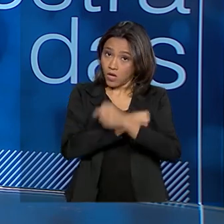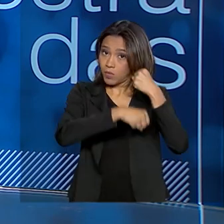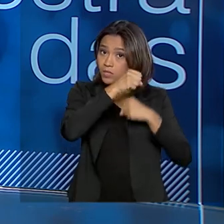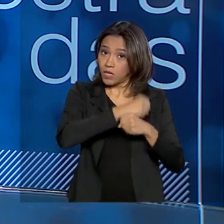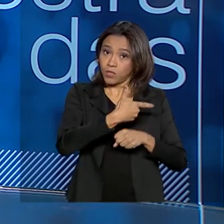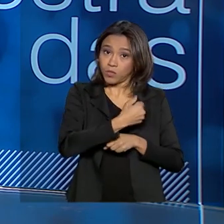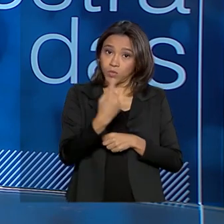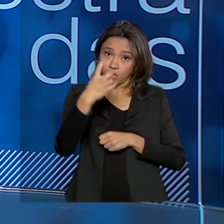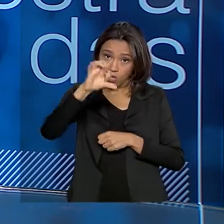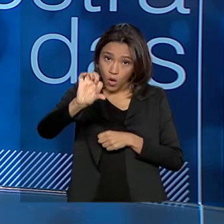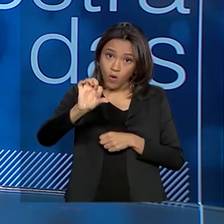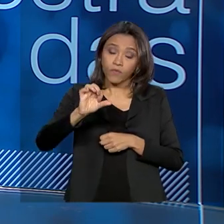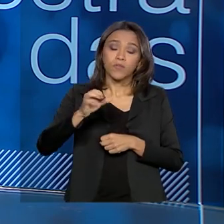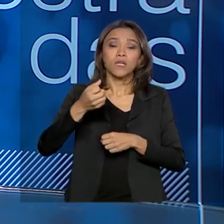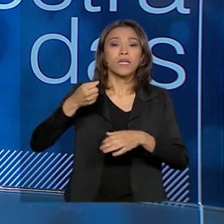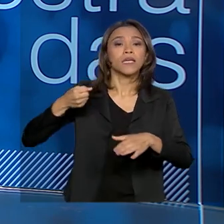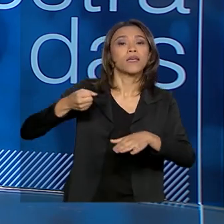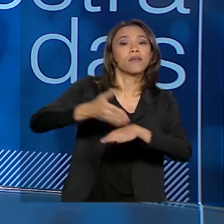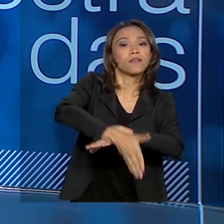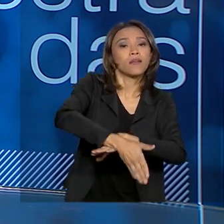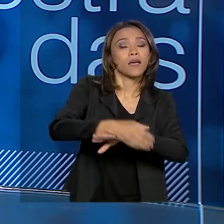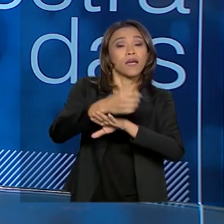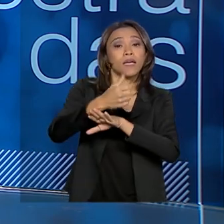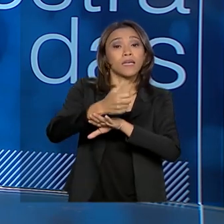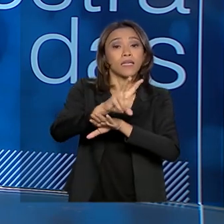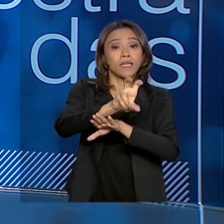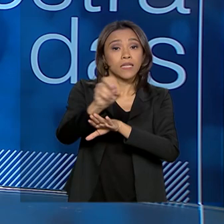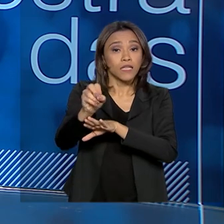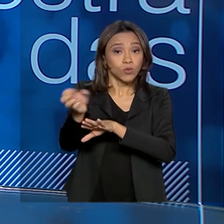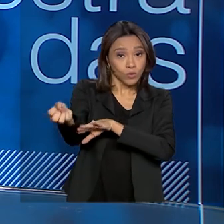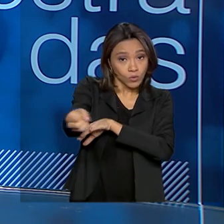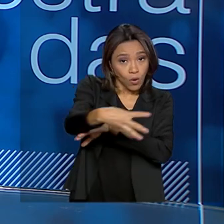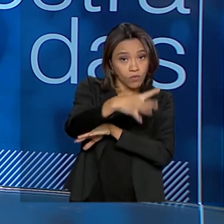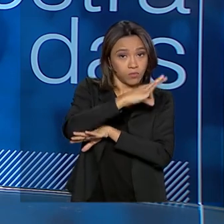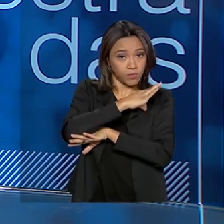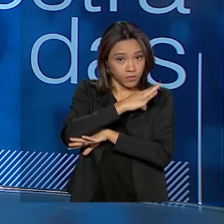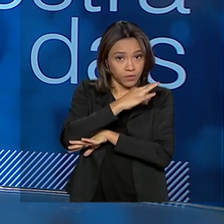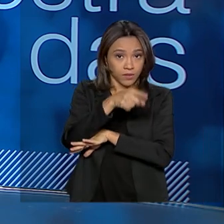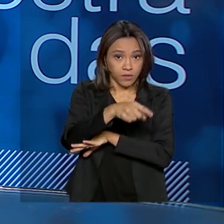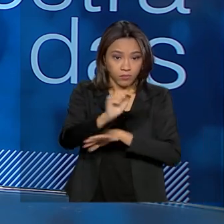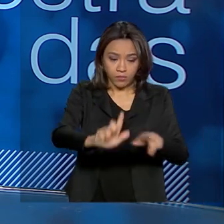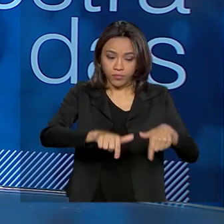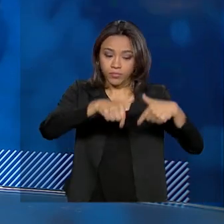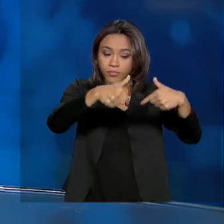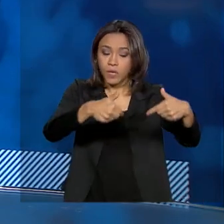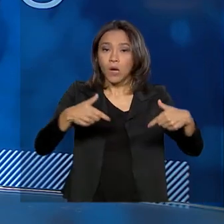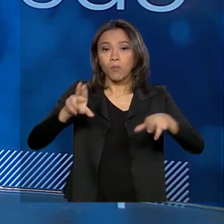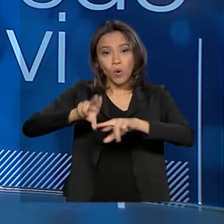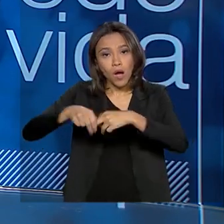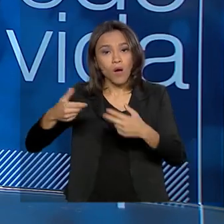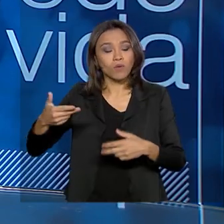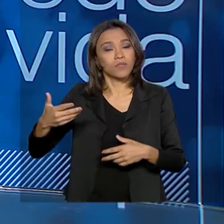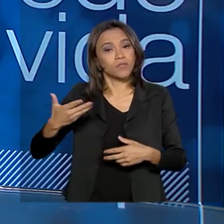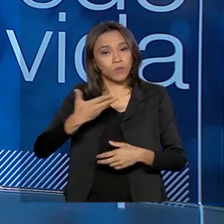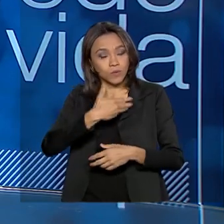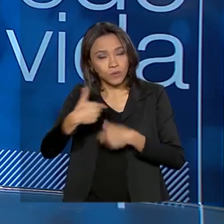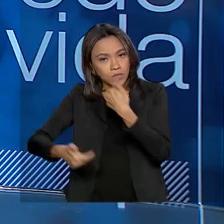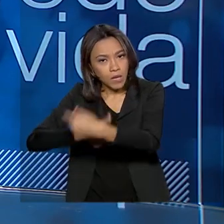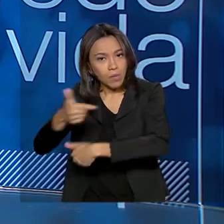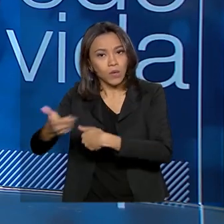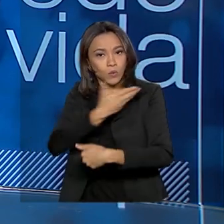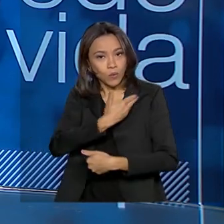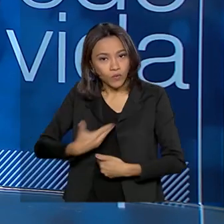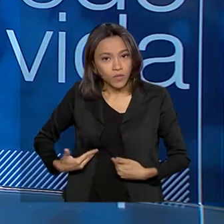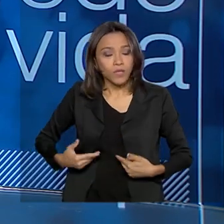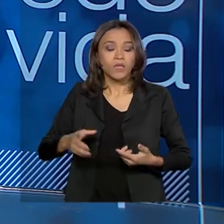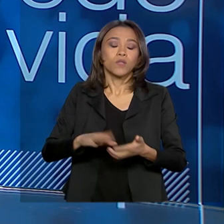tínhamos uma previsão de ingresso de 500 novos policiais por uma atuação do governo, do nosso ministro Sérgio Moro, a